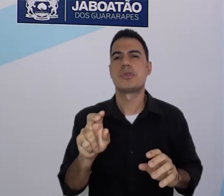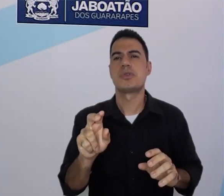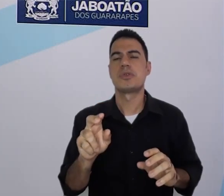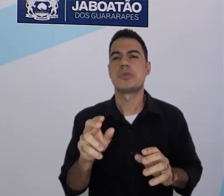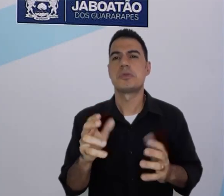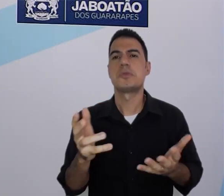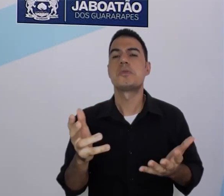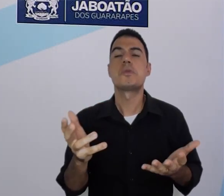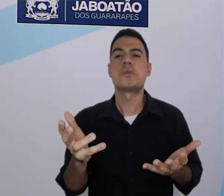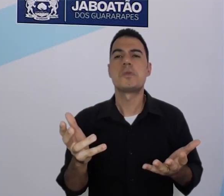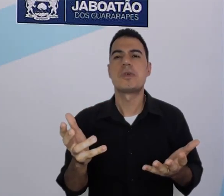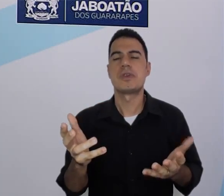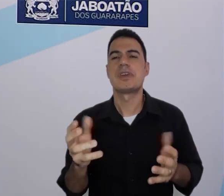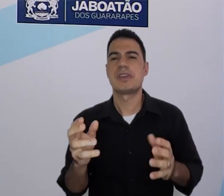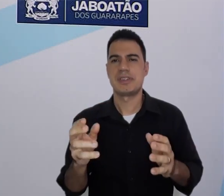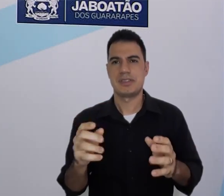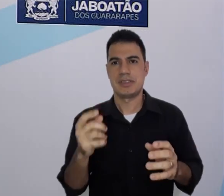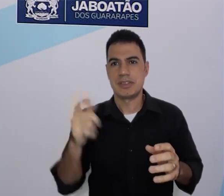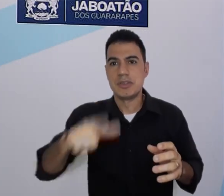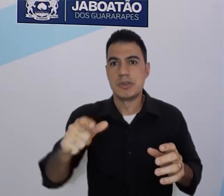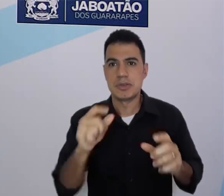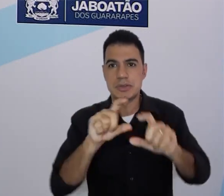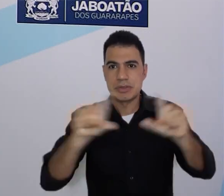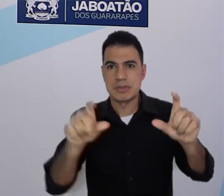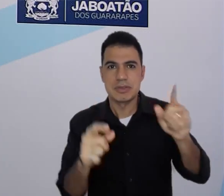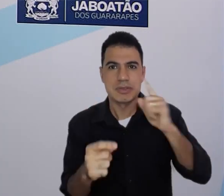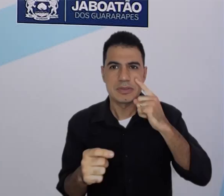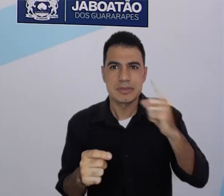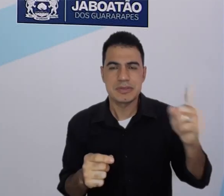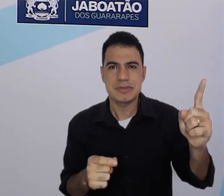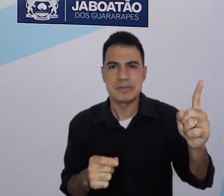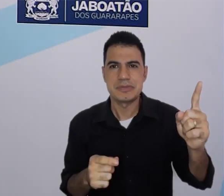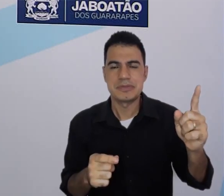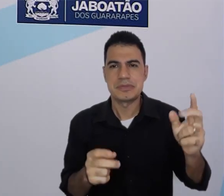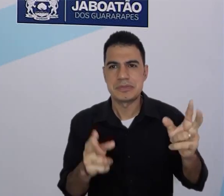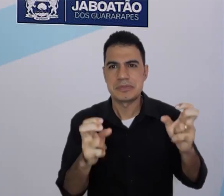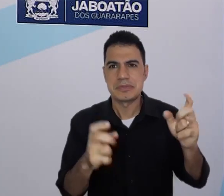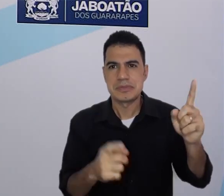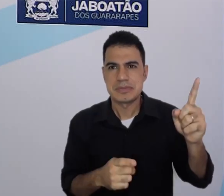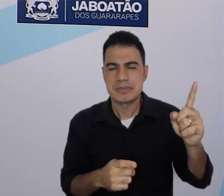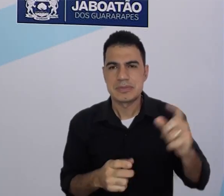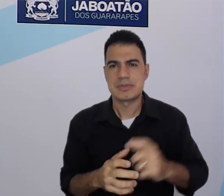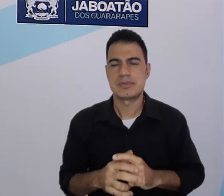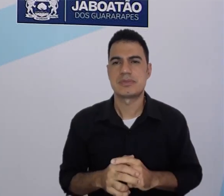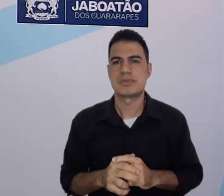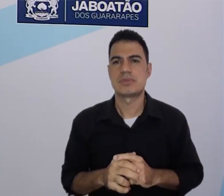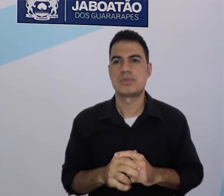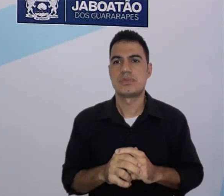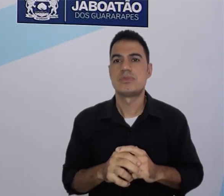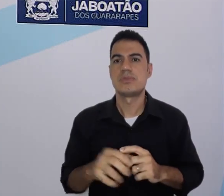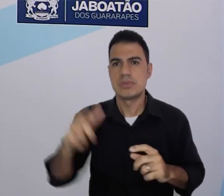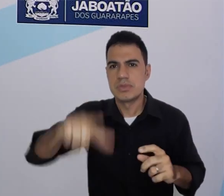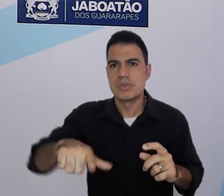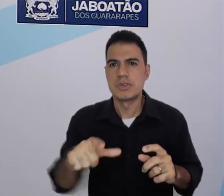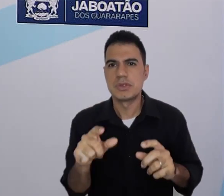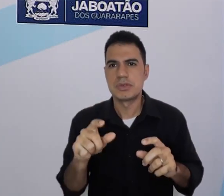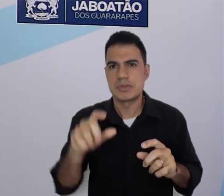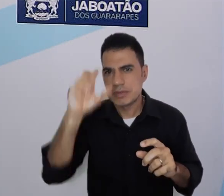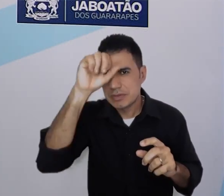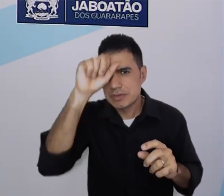Seiya. Repitam comigo, my name is. My name is.